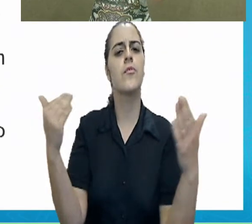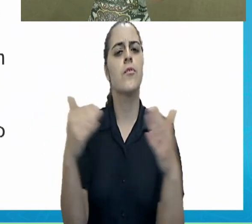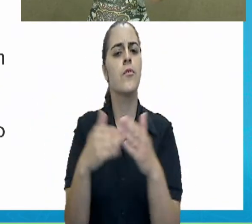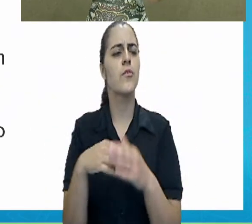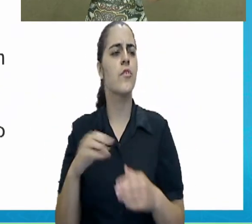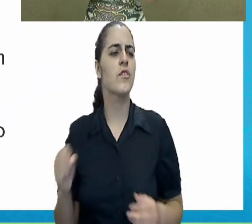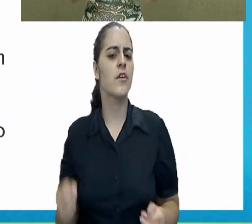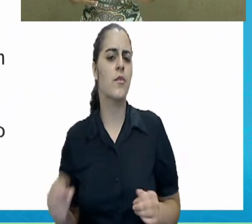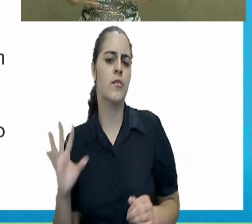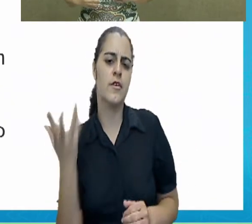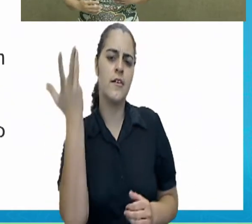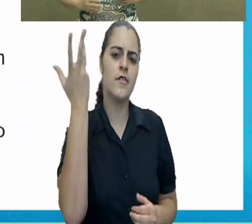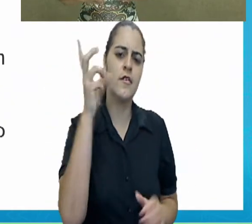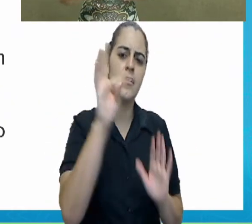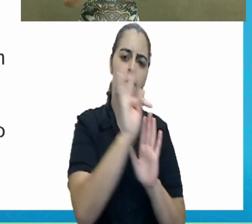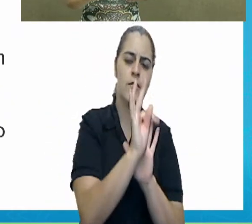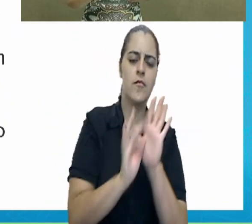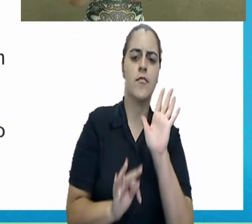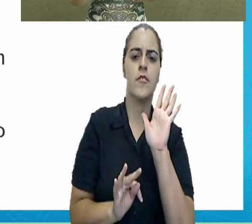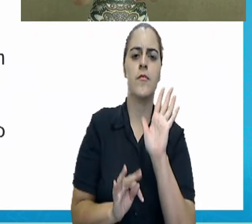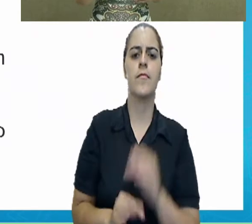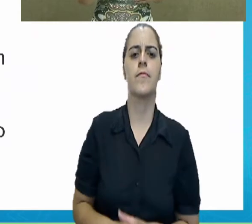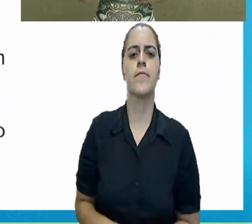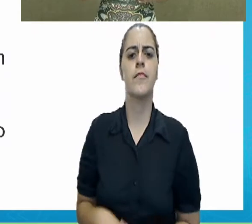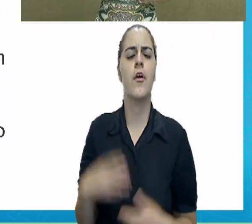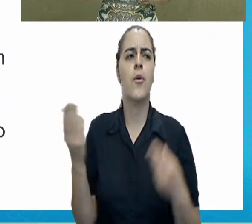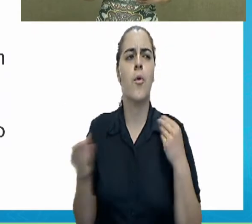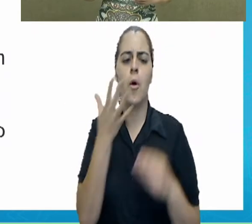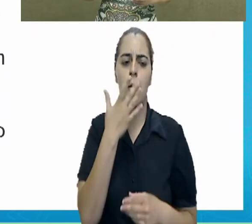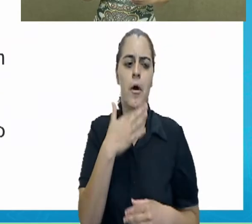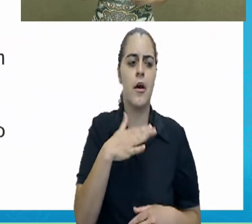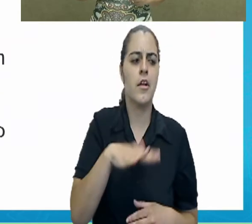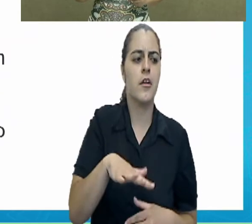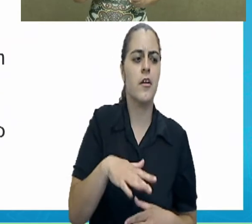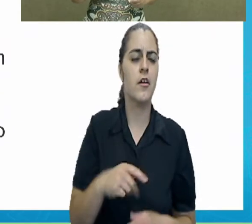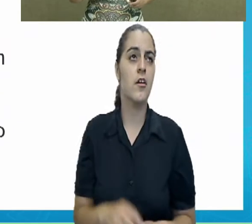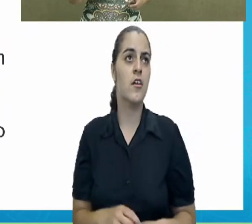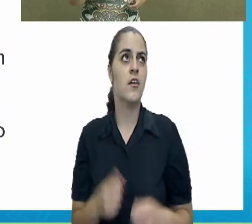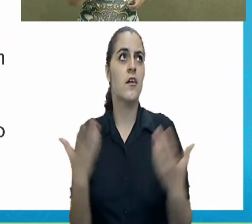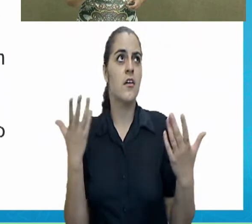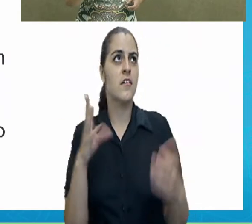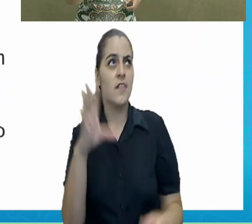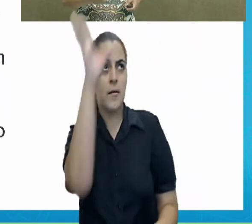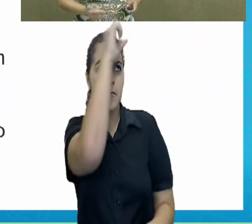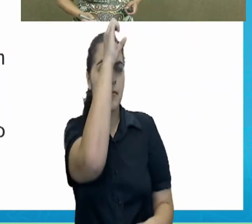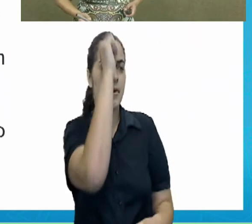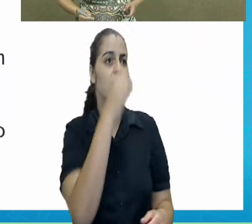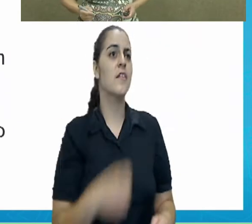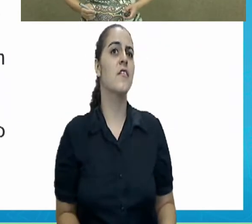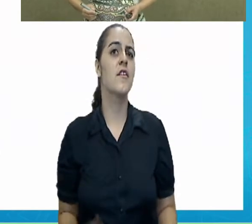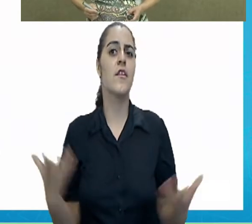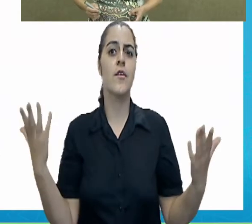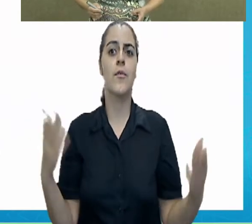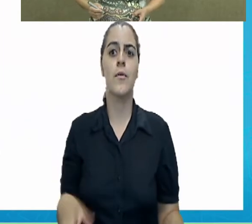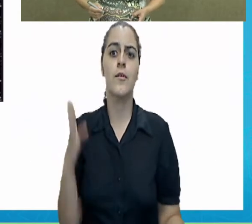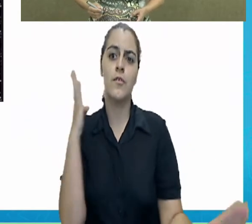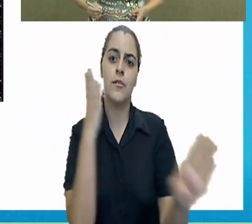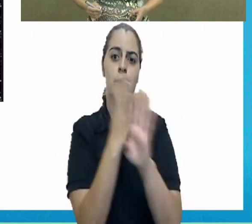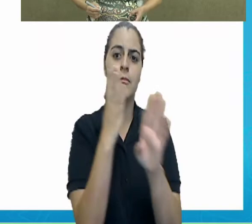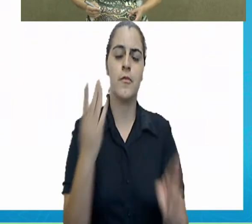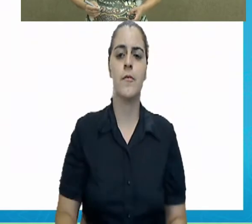acontecimento do texto, e como Natan se comportou durante a sua descoberta.